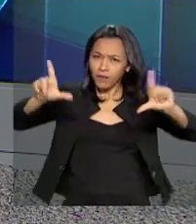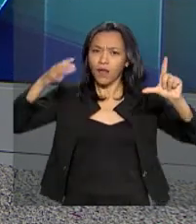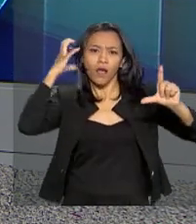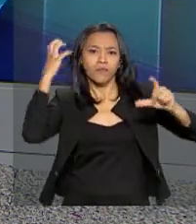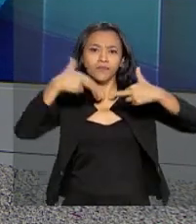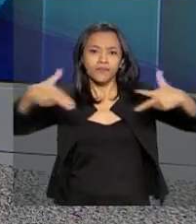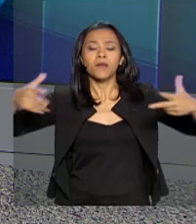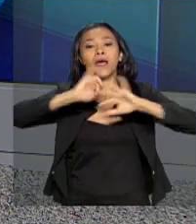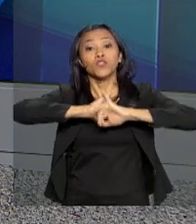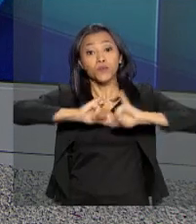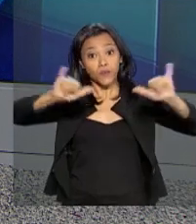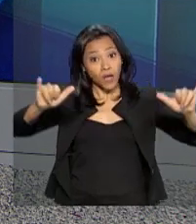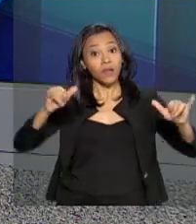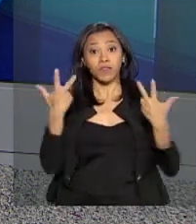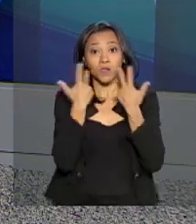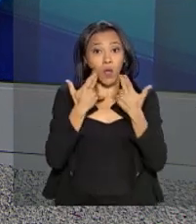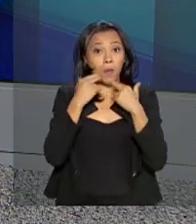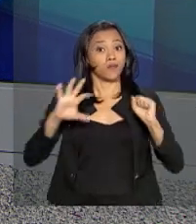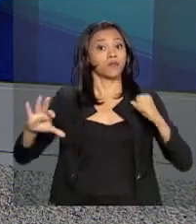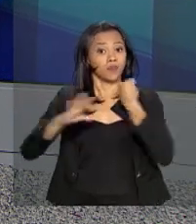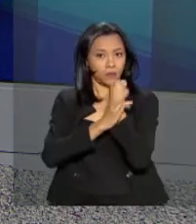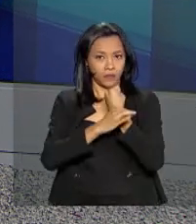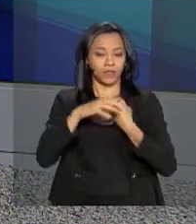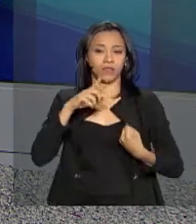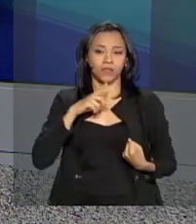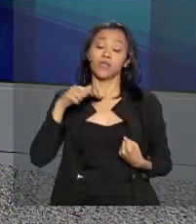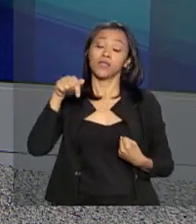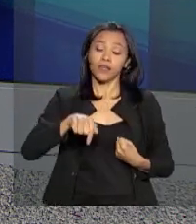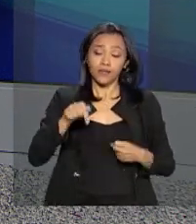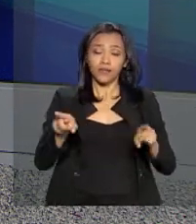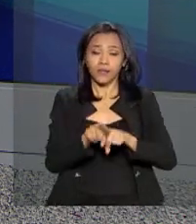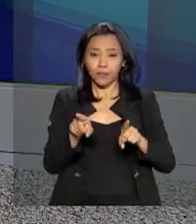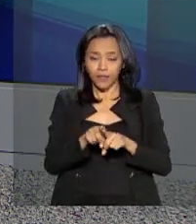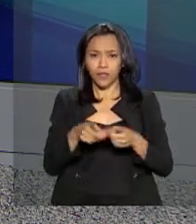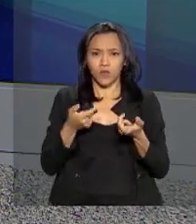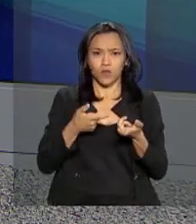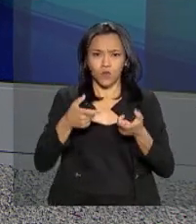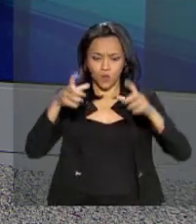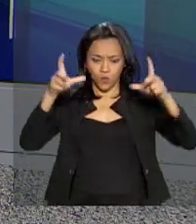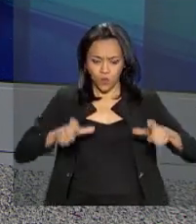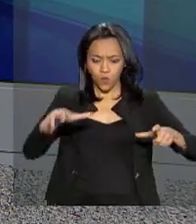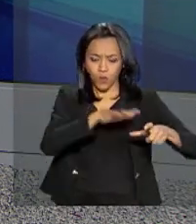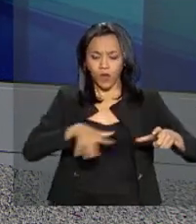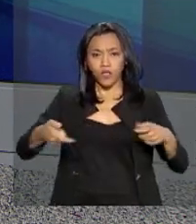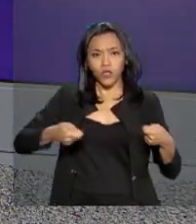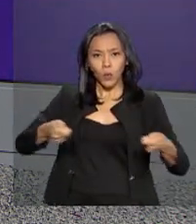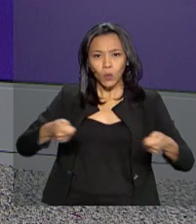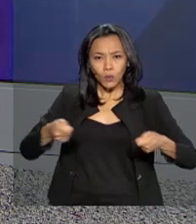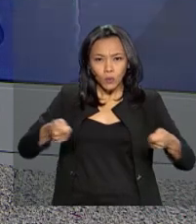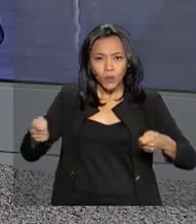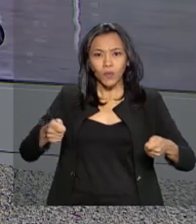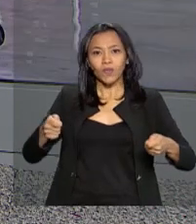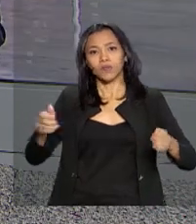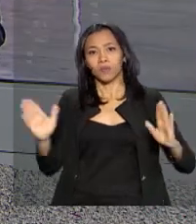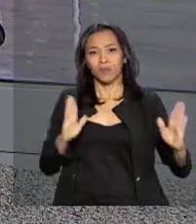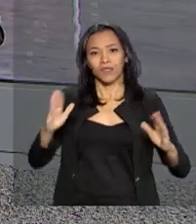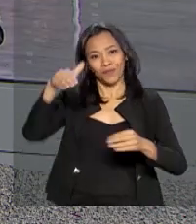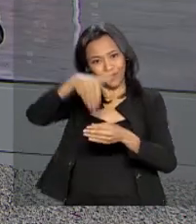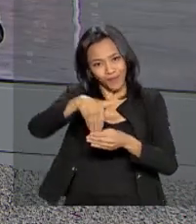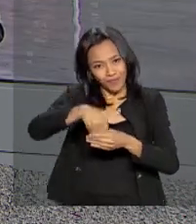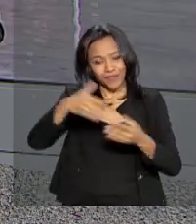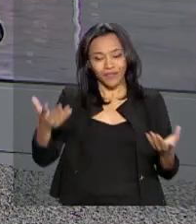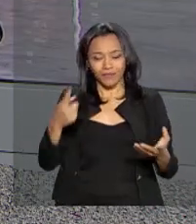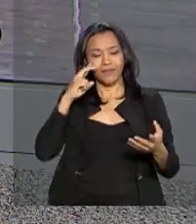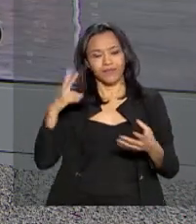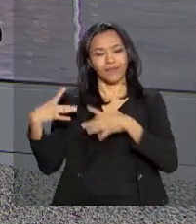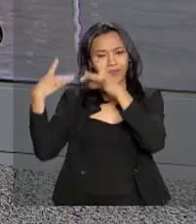eleitoral. E volta a funcionar hoje aqui em Brasília o Centro de Controle das Eleições. Nós vamos então conversar ao vivo com o repórter Ney Pereira,